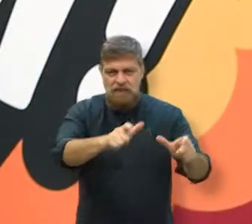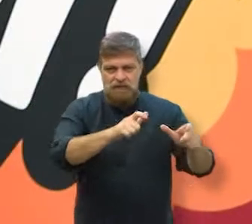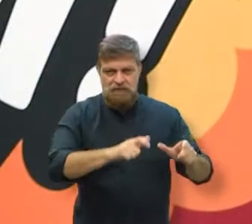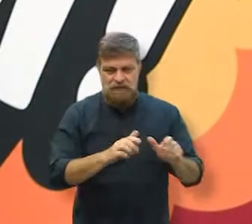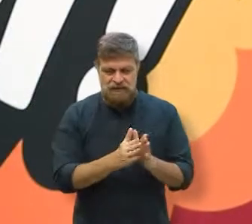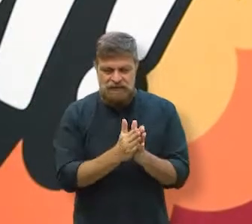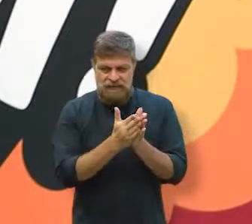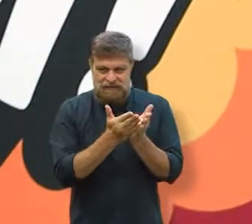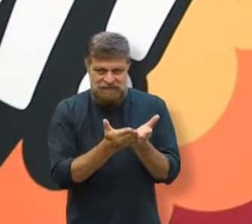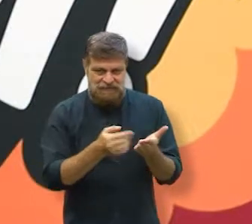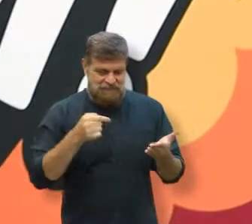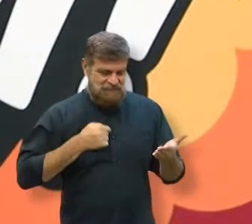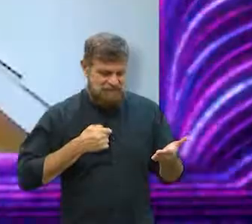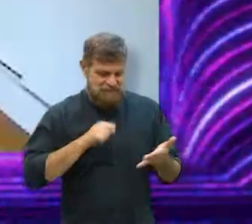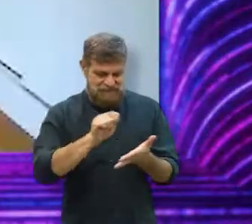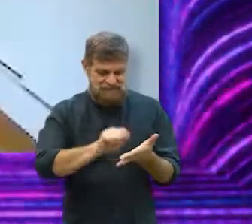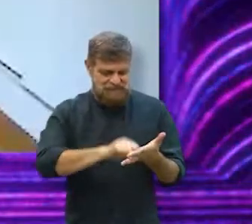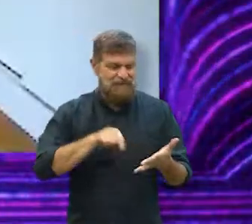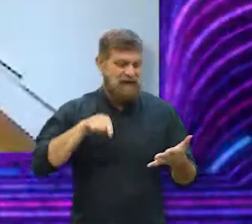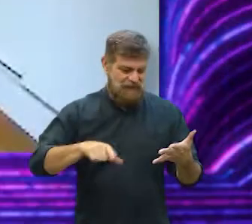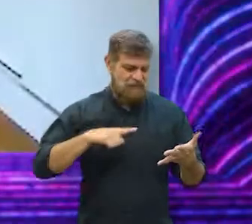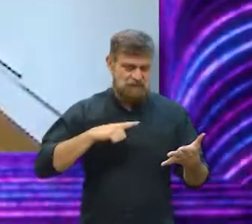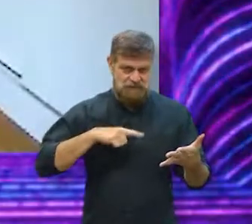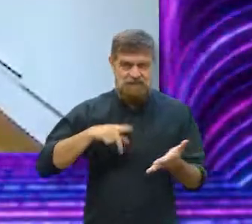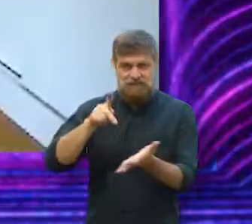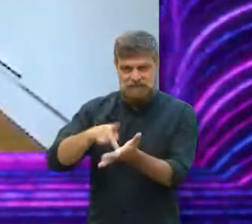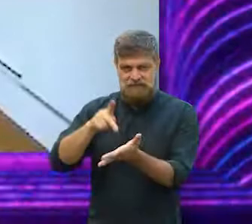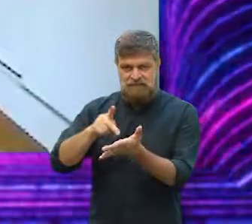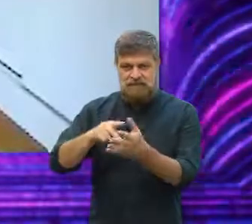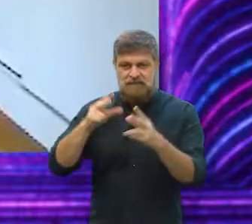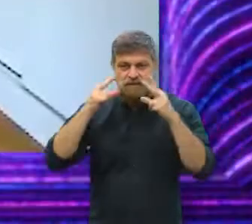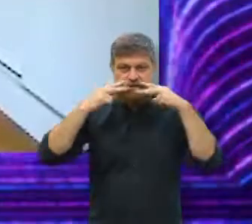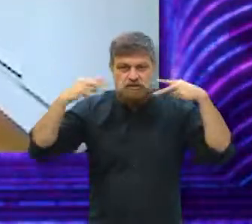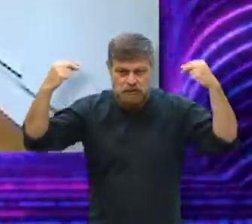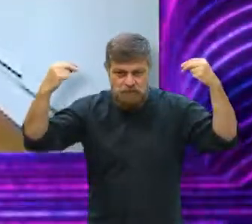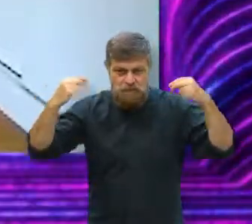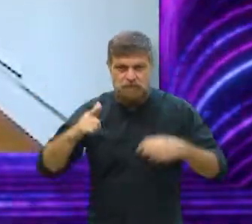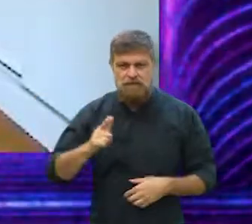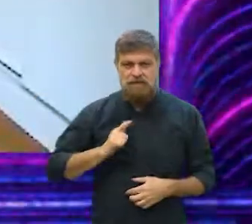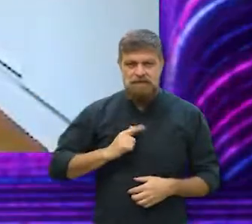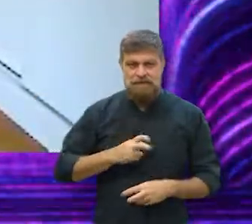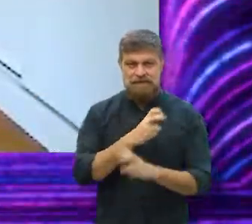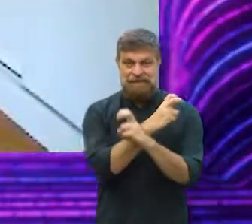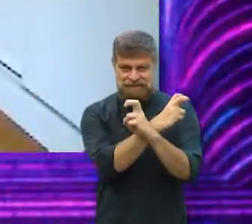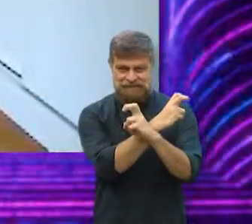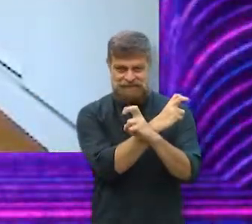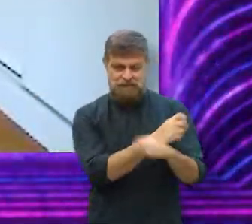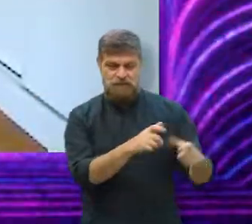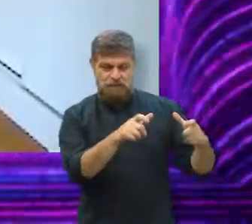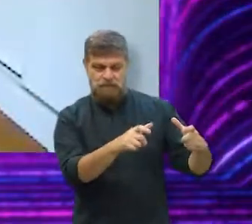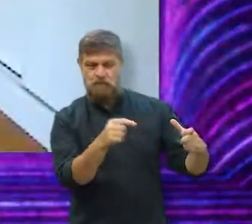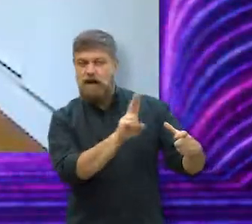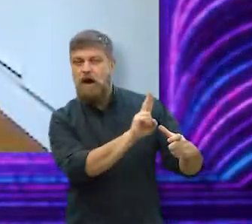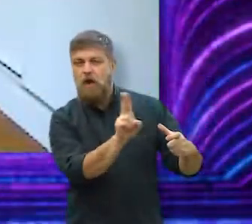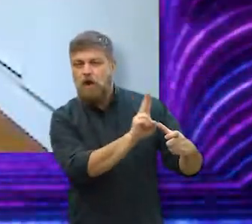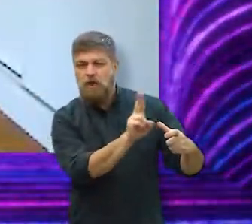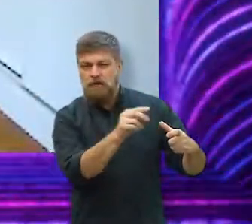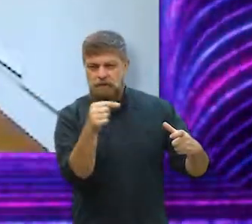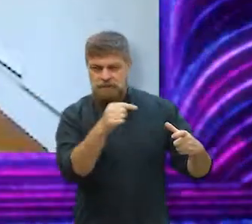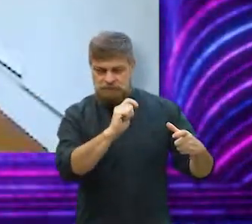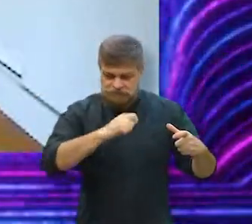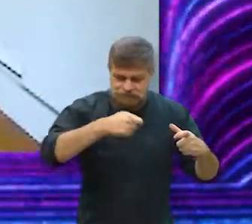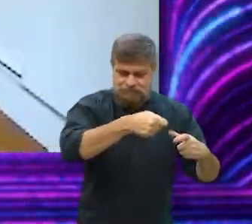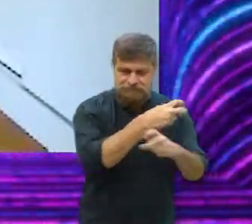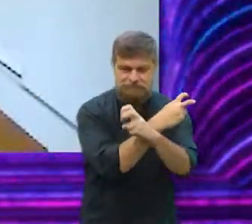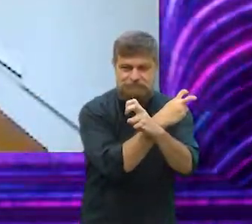eu falo no livro, que são lugares que eu tinha em Jaú. Por exemplo, um lugar que chama Esqueleto, que era uma